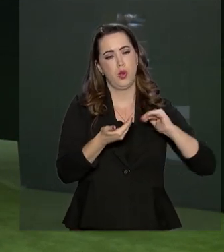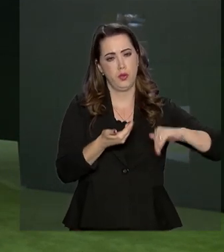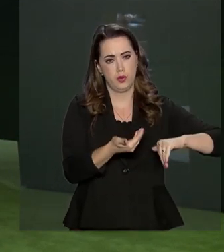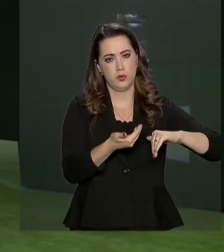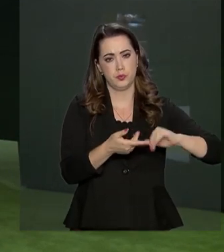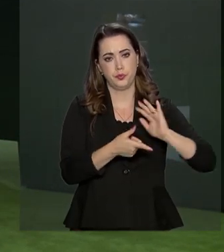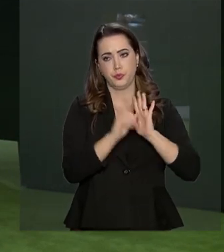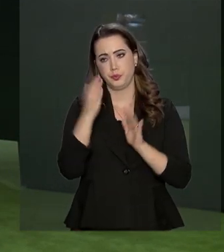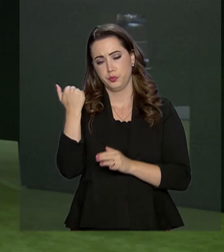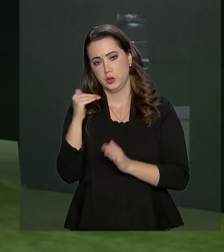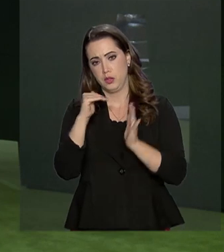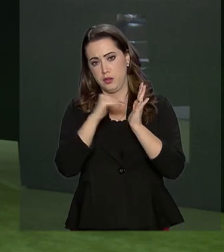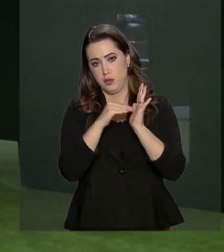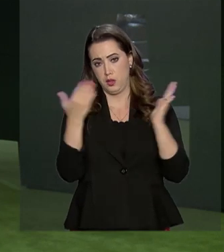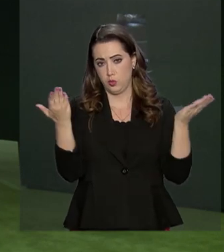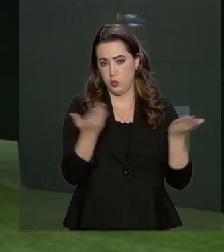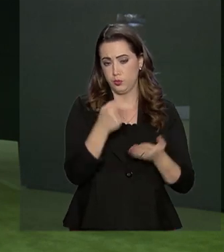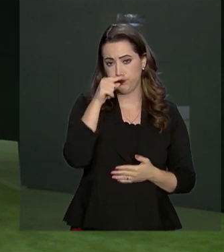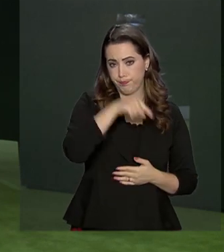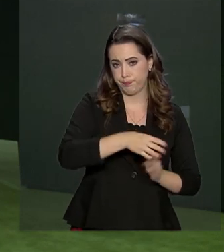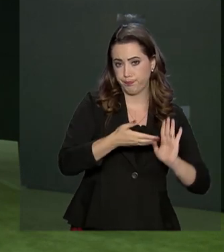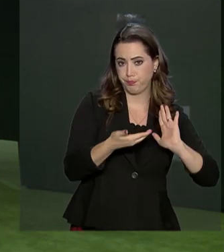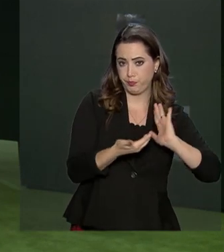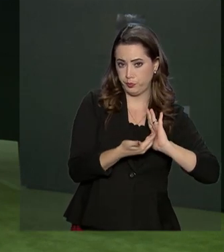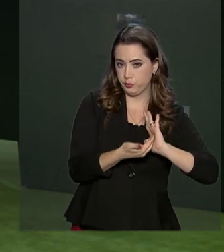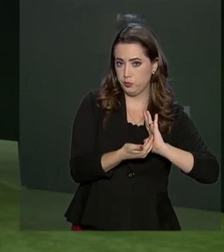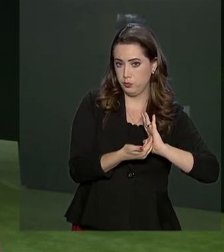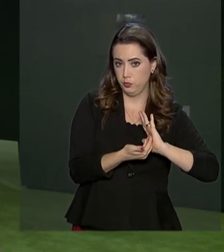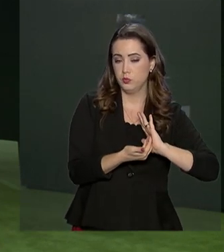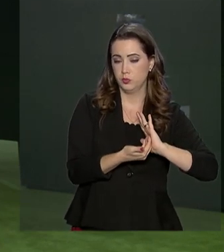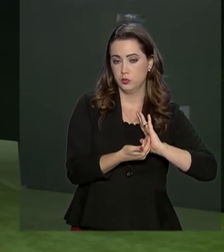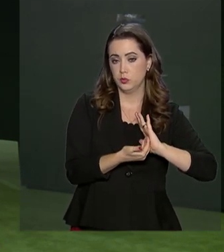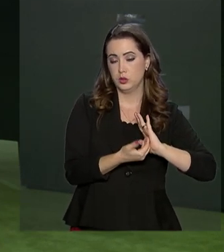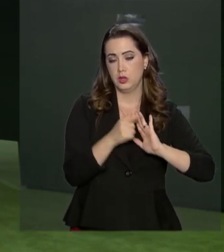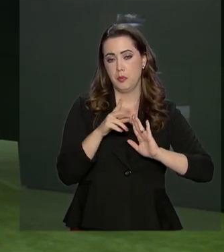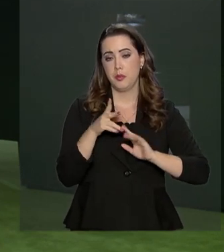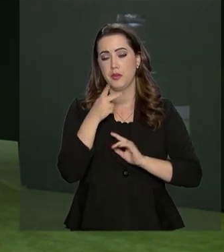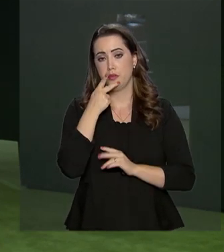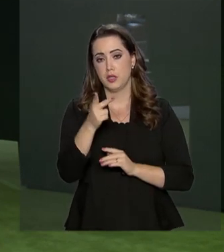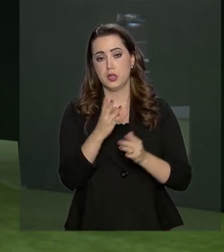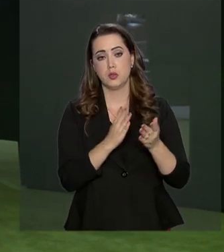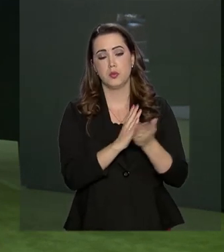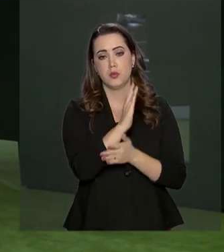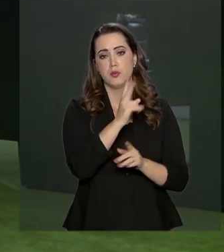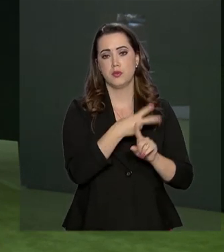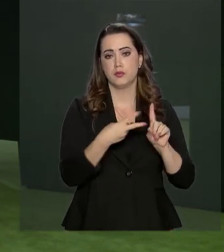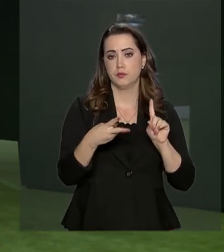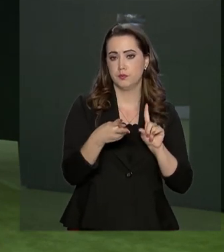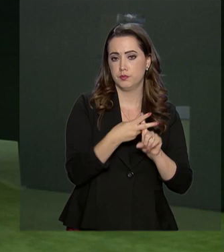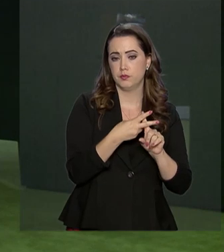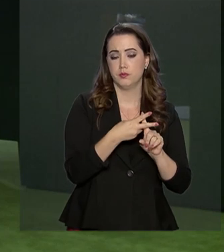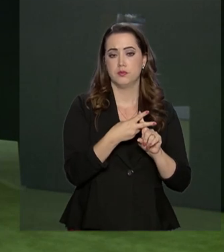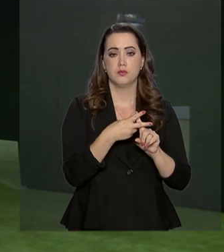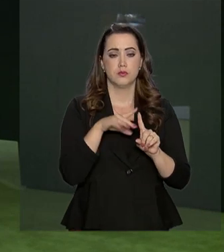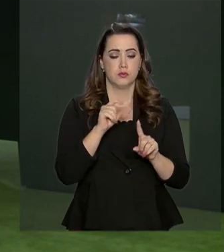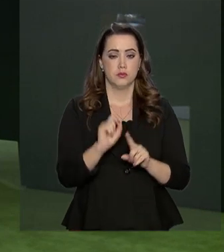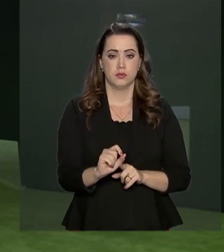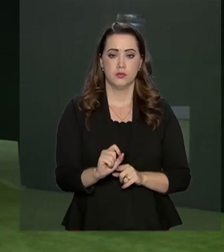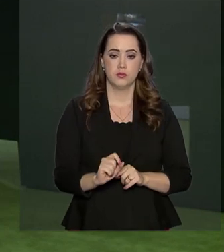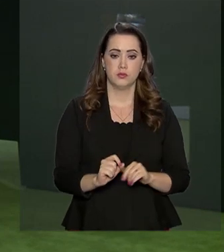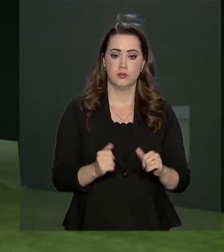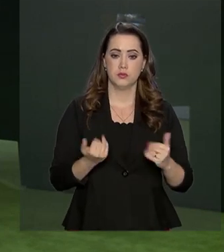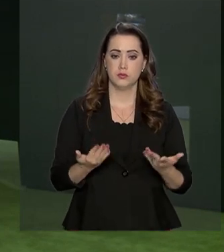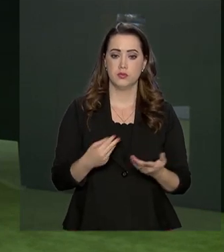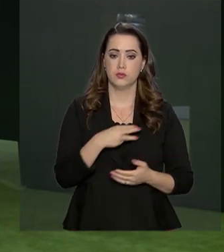Semana passada ele esteve no Senado, hoje ele está aqui na Câmara dos Deputados para defender a aprovação da reforma da Previdência.